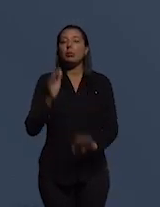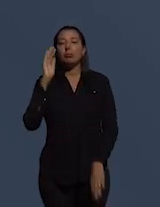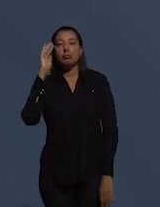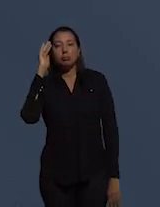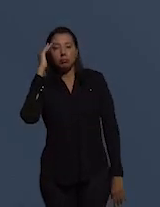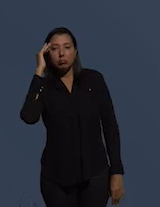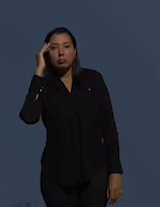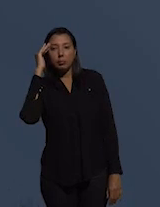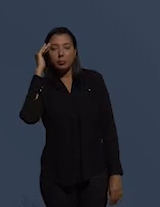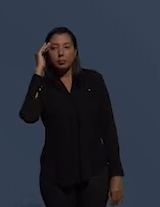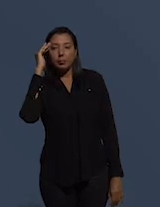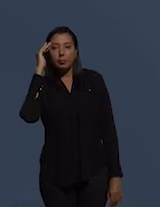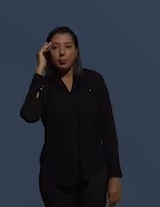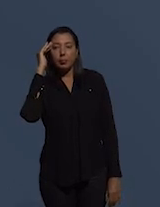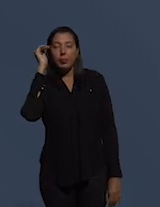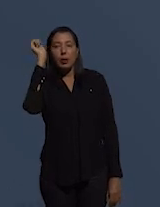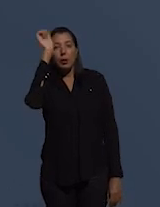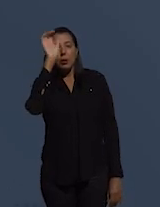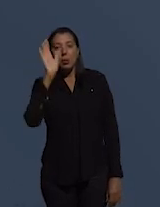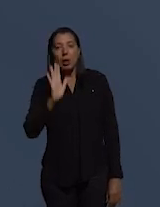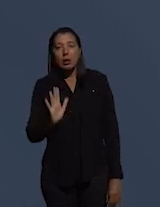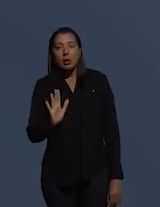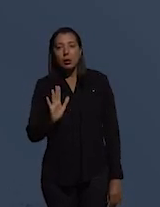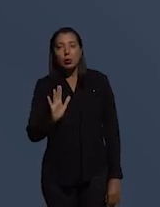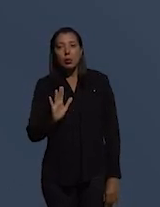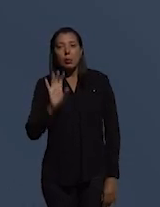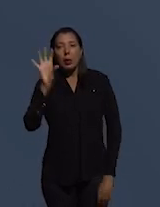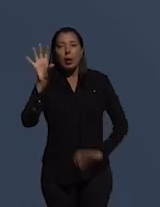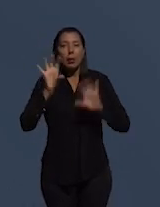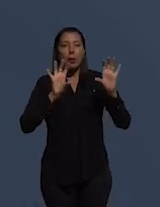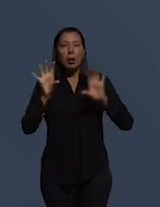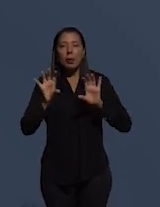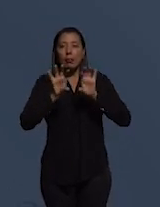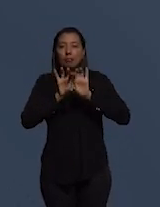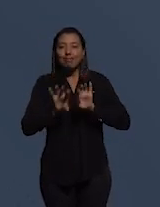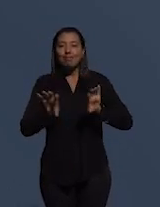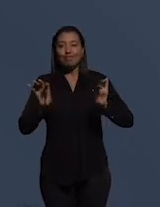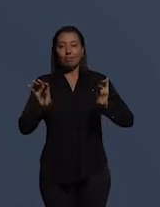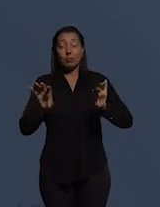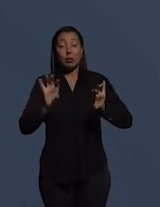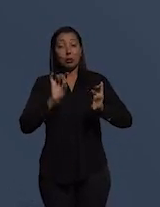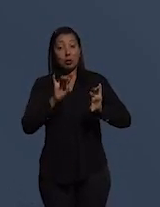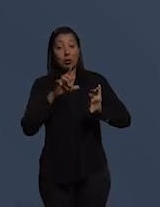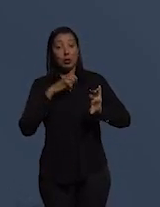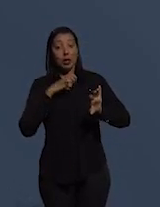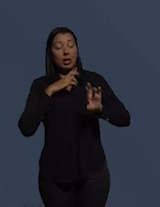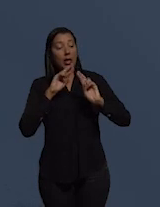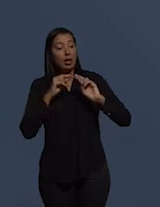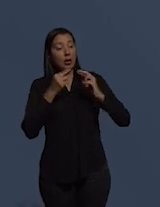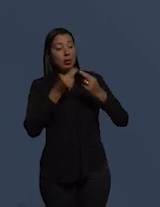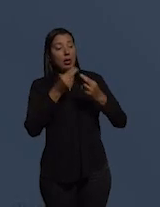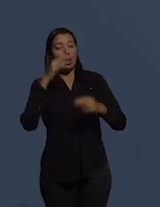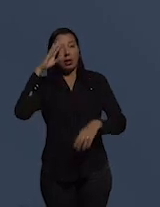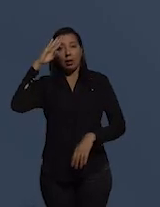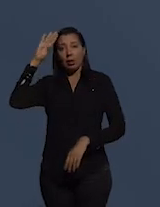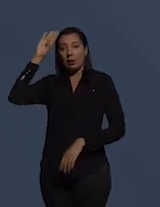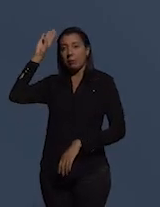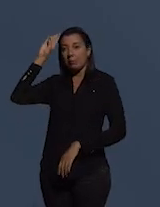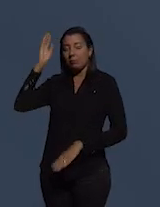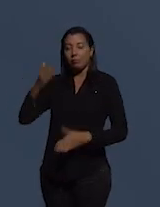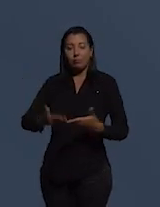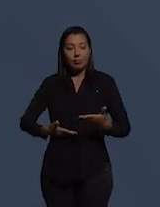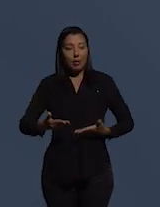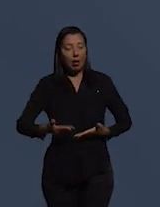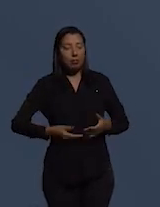num Brasil muito dividido, então, só o fato de reunir academias, servidores que